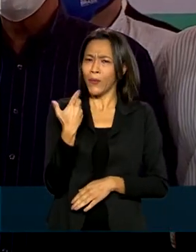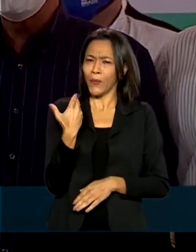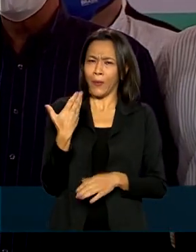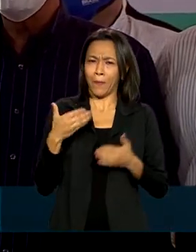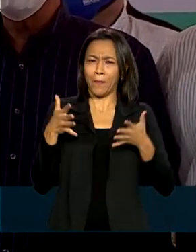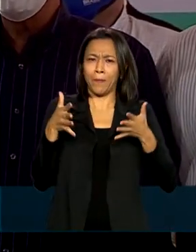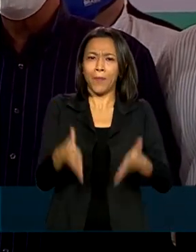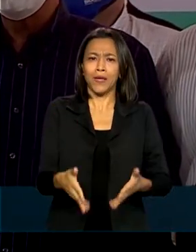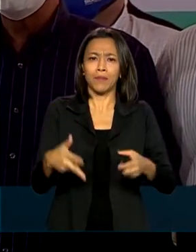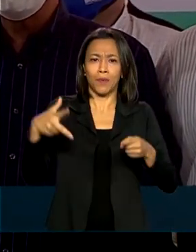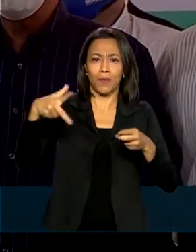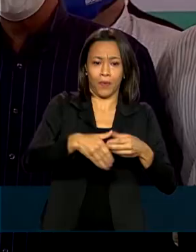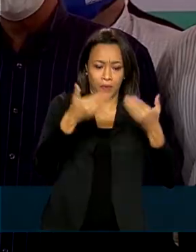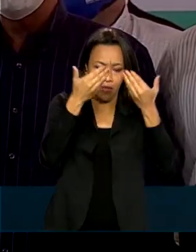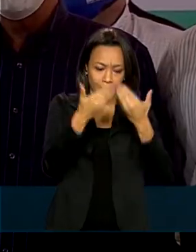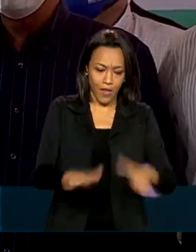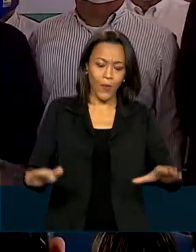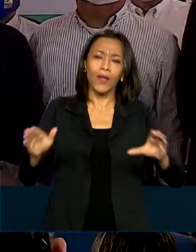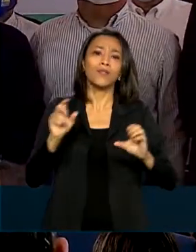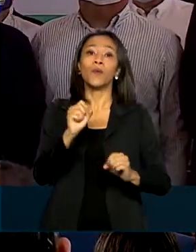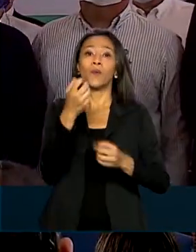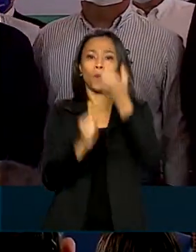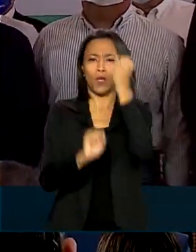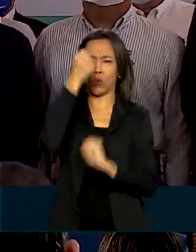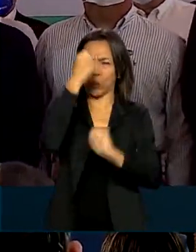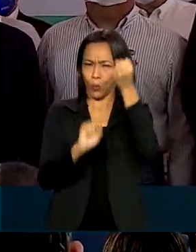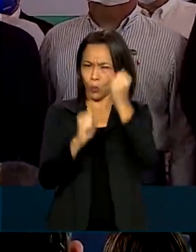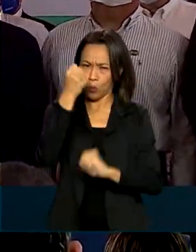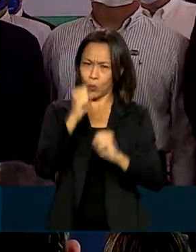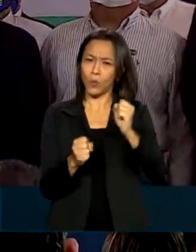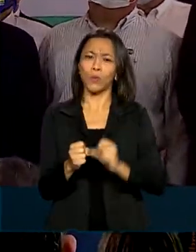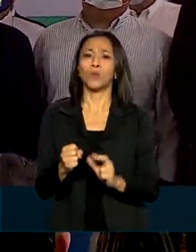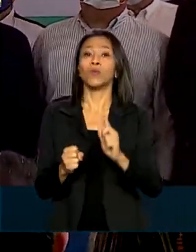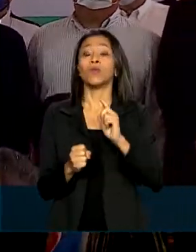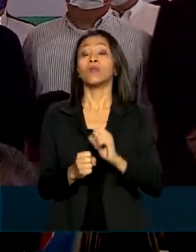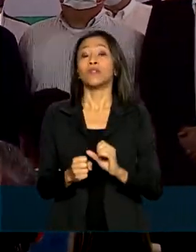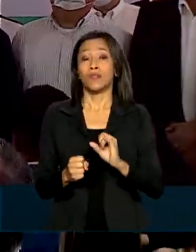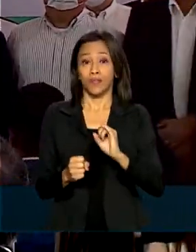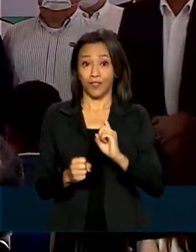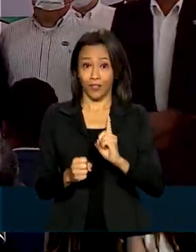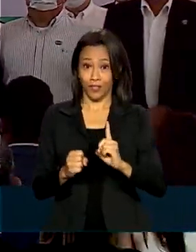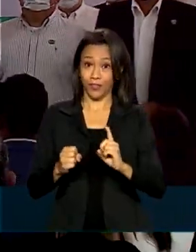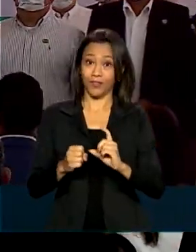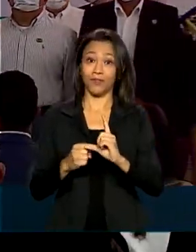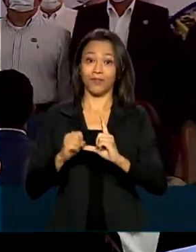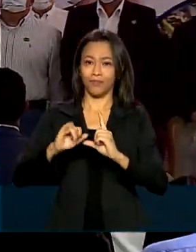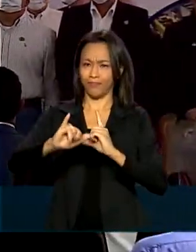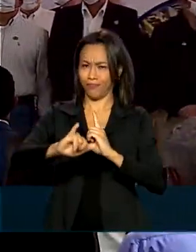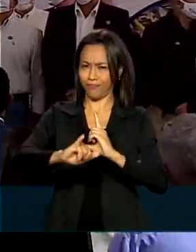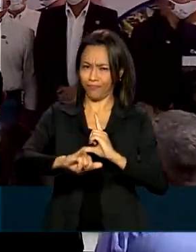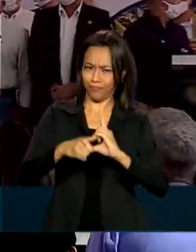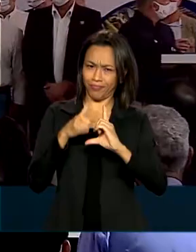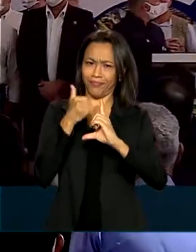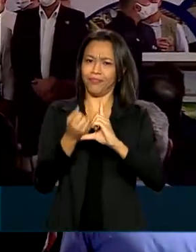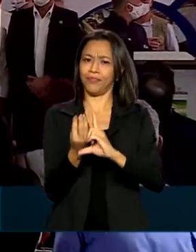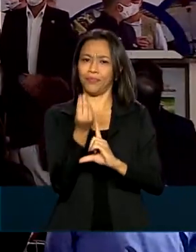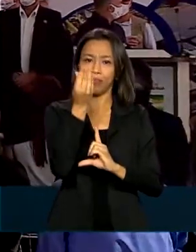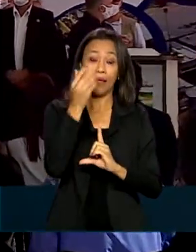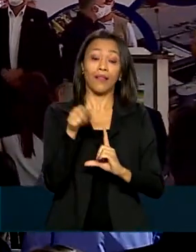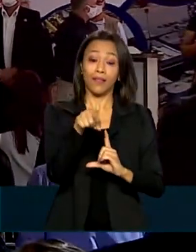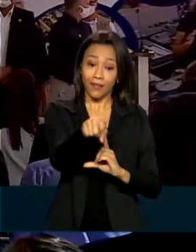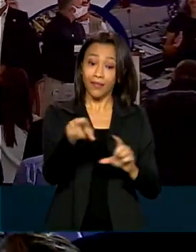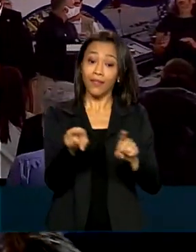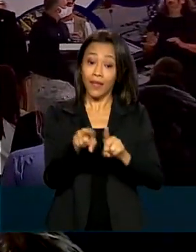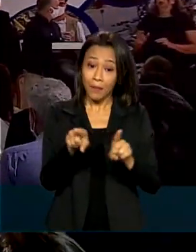Sergipe 1, que fica em Barra dos Coqueiros, ao lado da capital, Aracaju. O ministro de Minas e Energia, Bento Albuquerque,